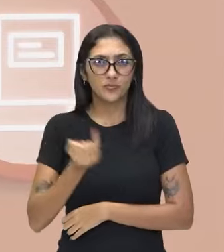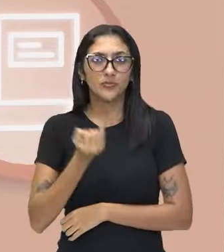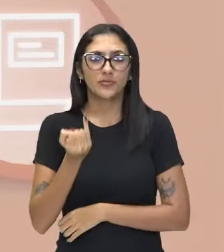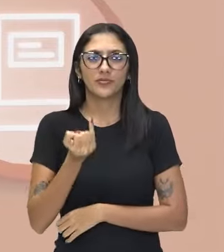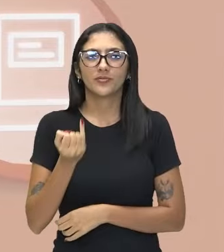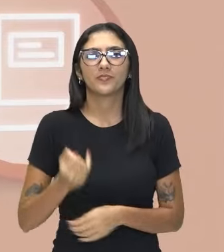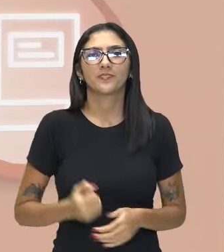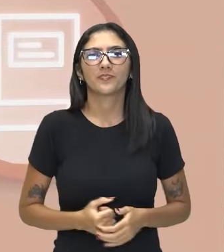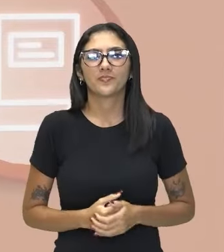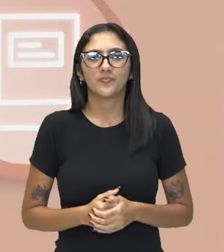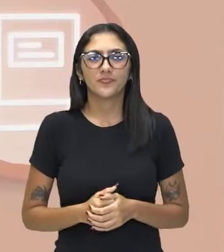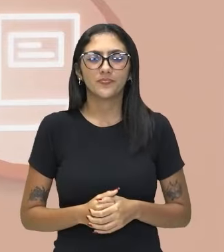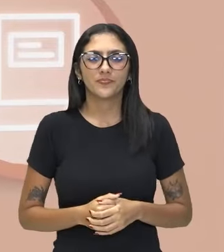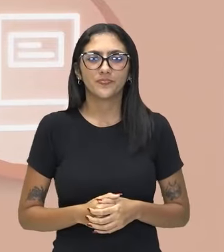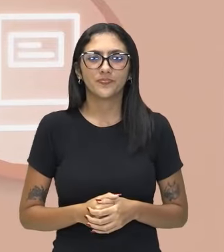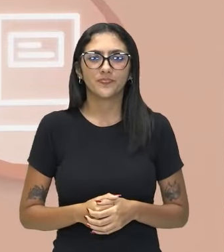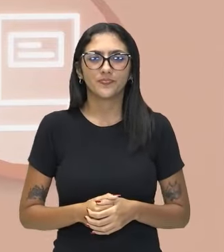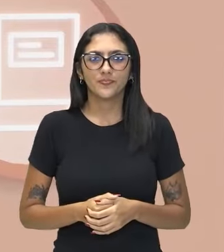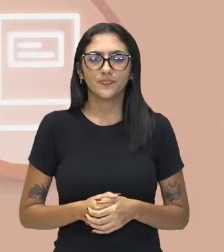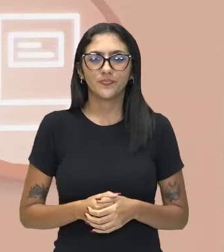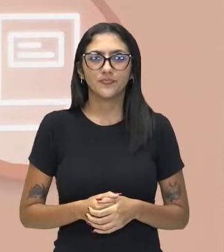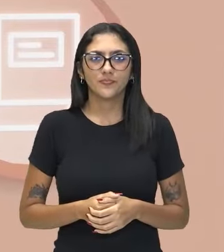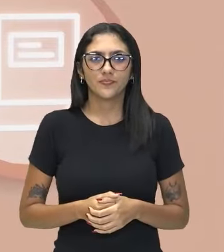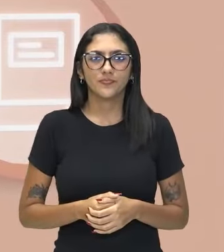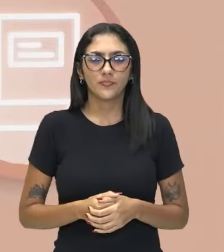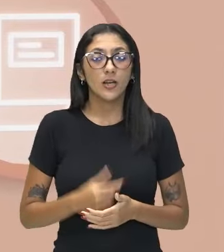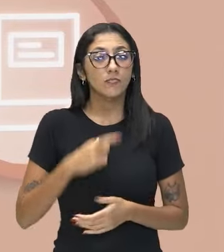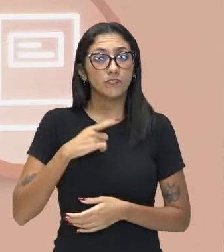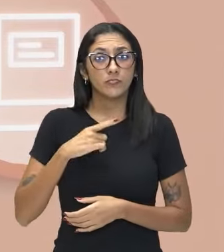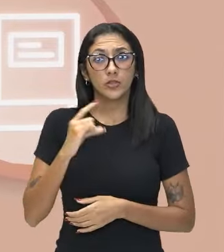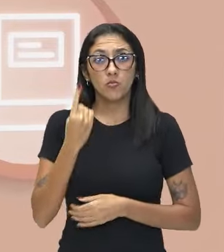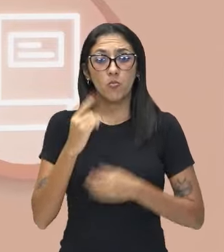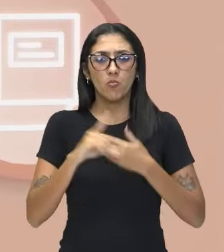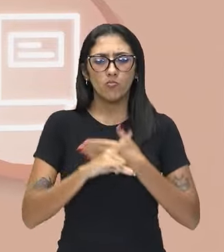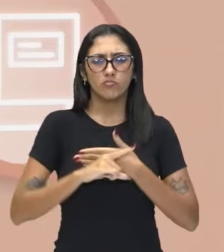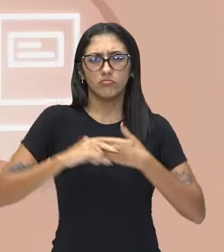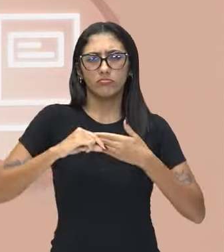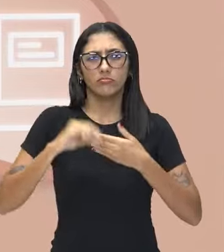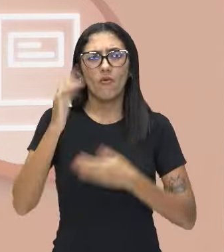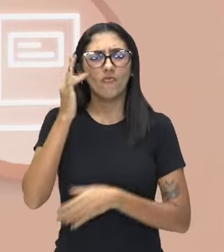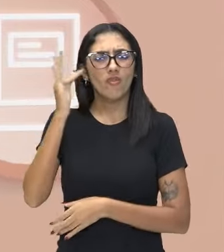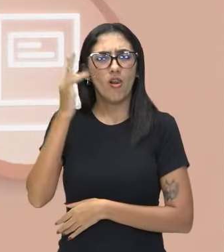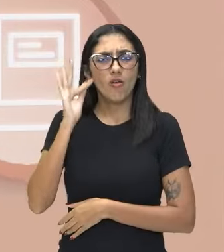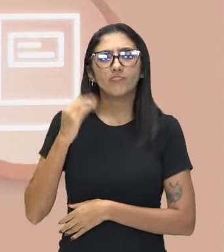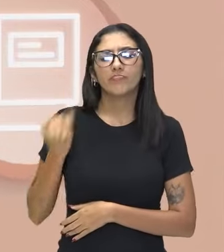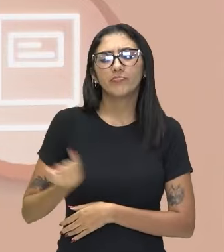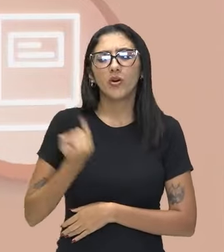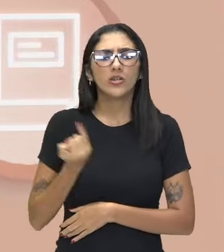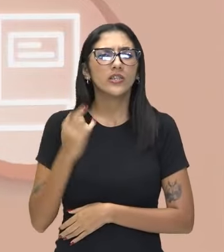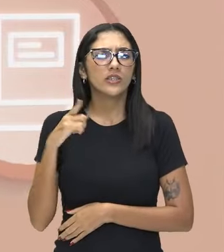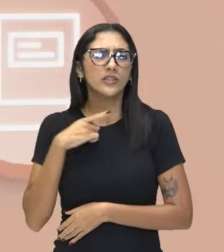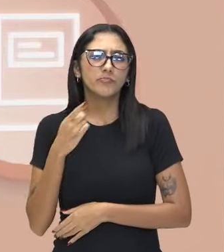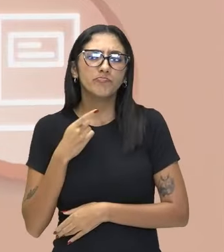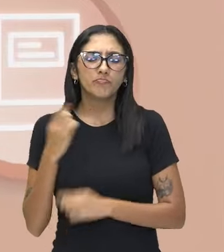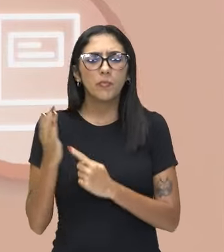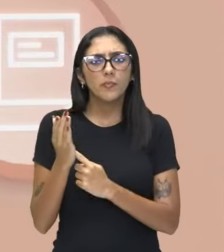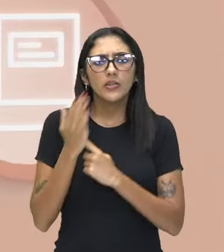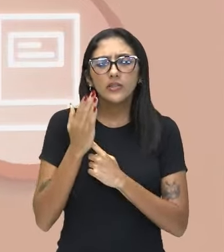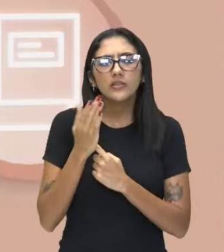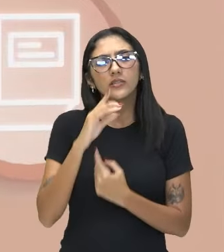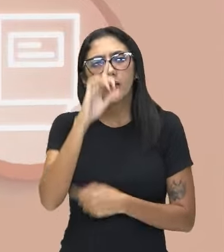tá bom? Muito bem. Temos um filósofo bem interessante que ele vai trazer um pouco a ideia da